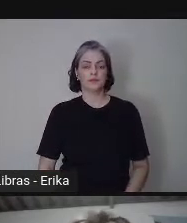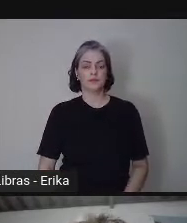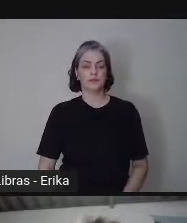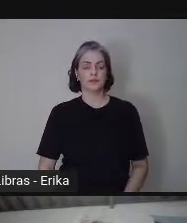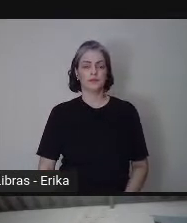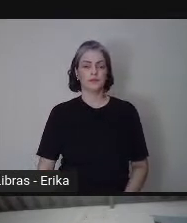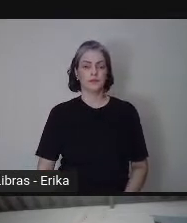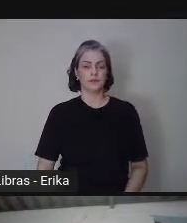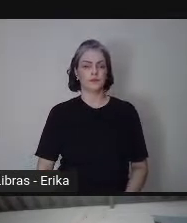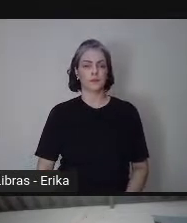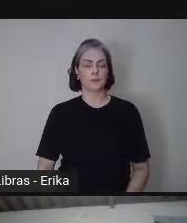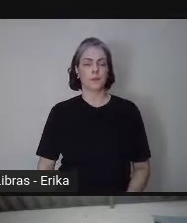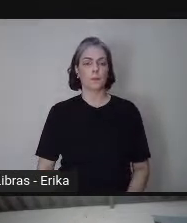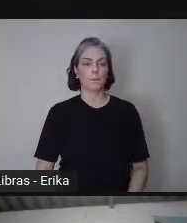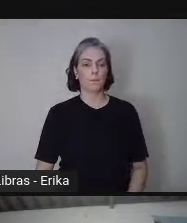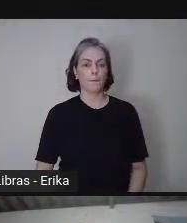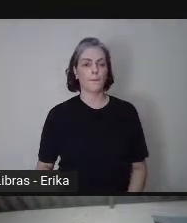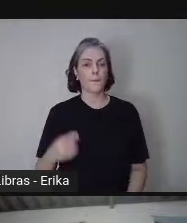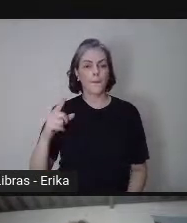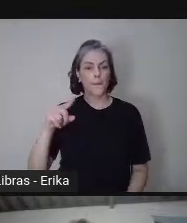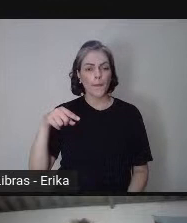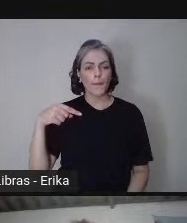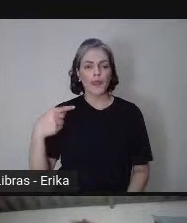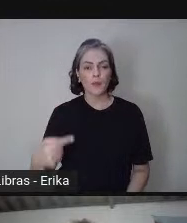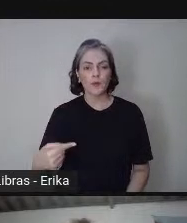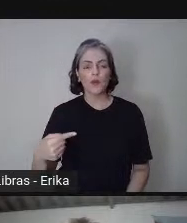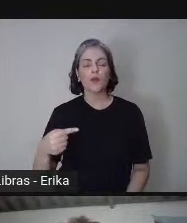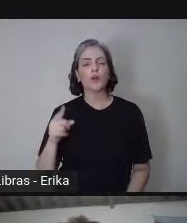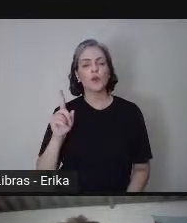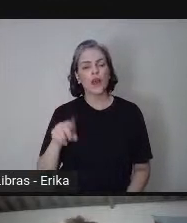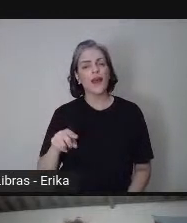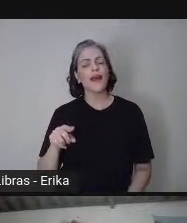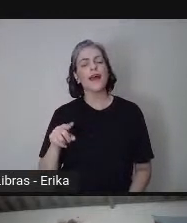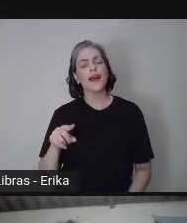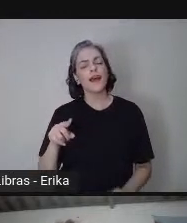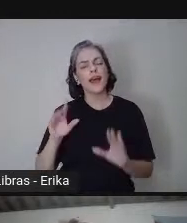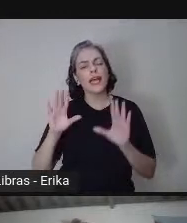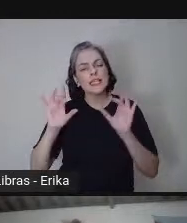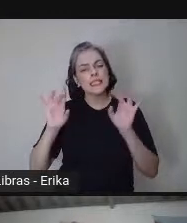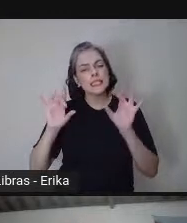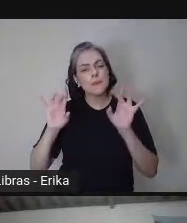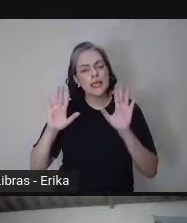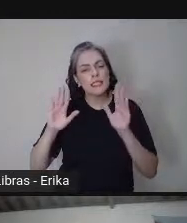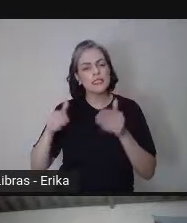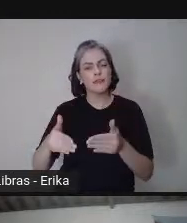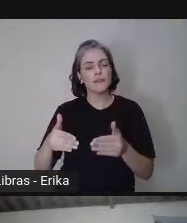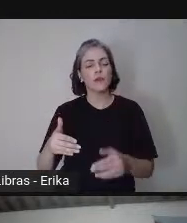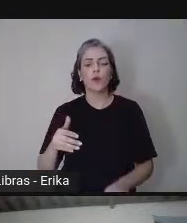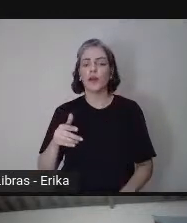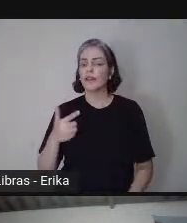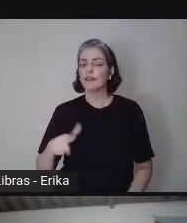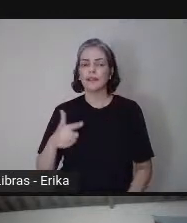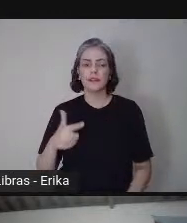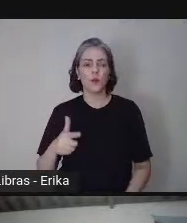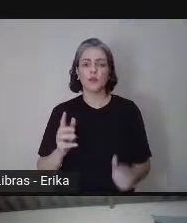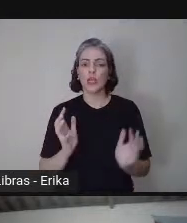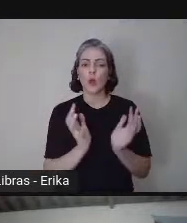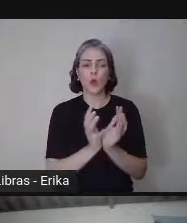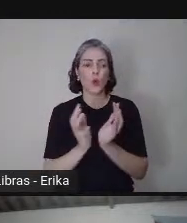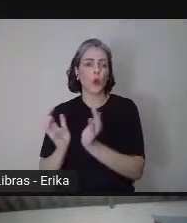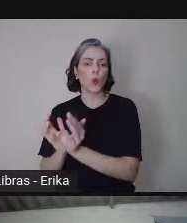aqui, ele é bem específico, por quê? É um fórum que eu fiz onde não tem grupos separados,